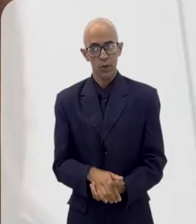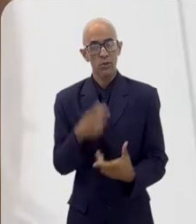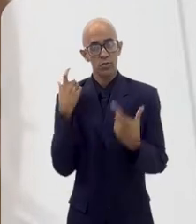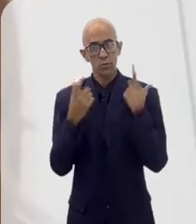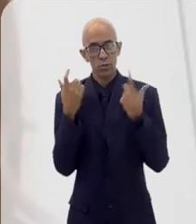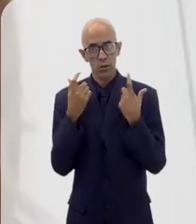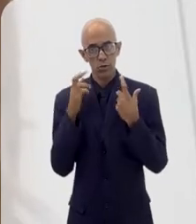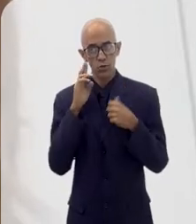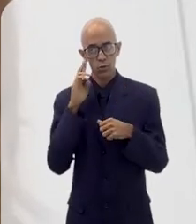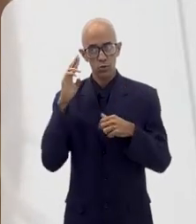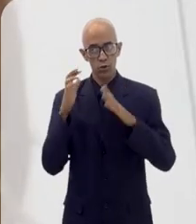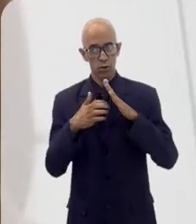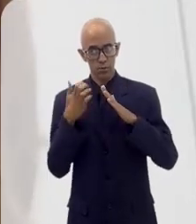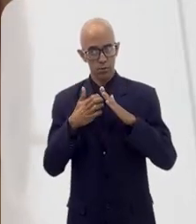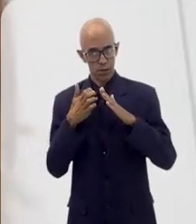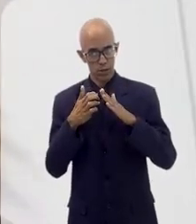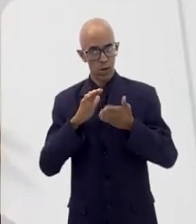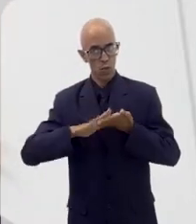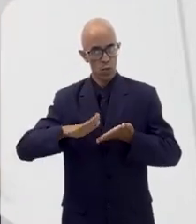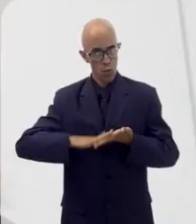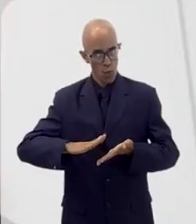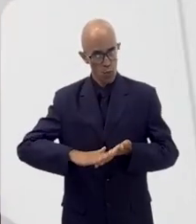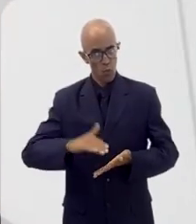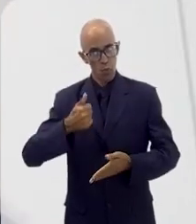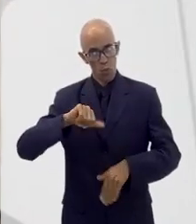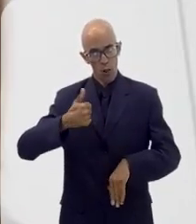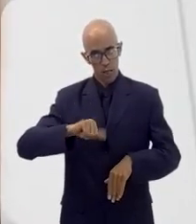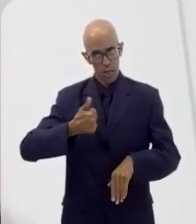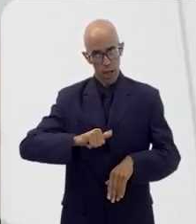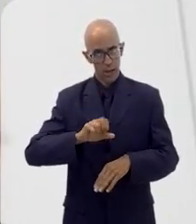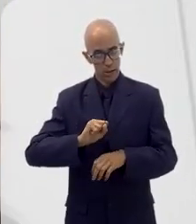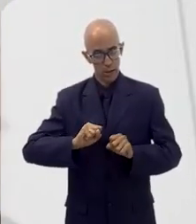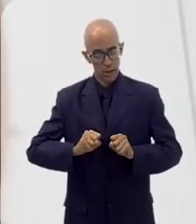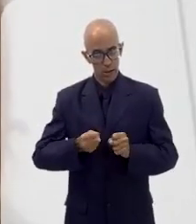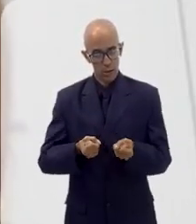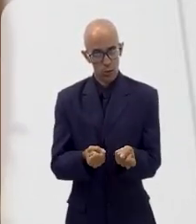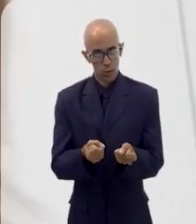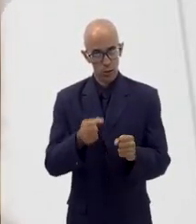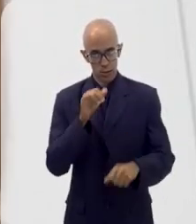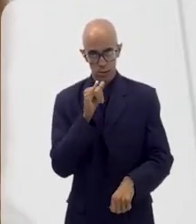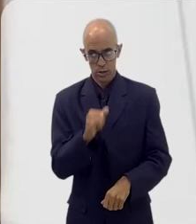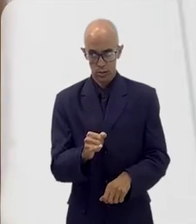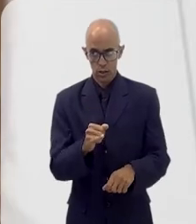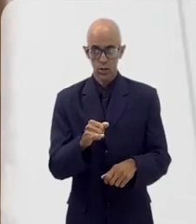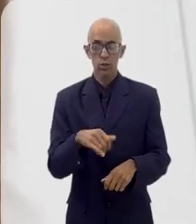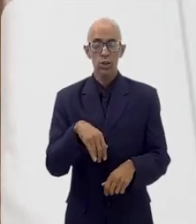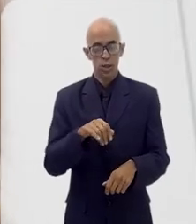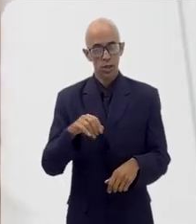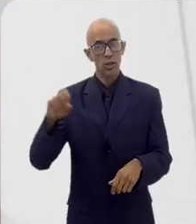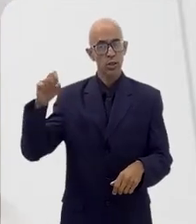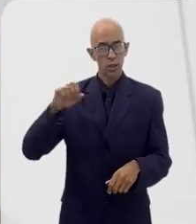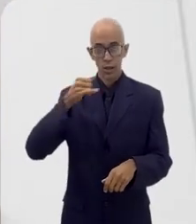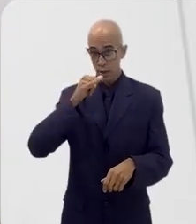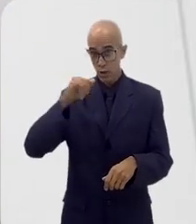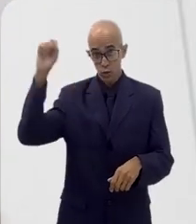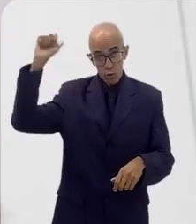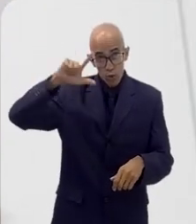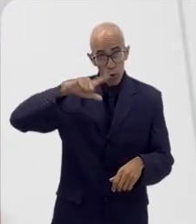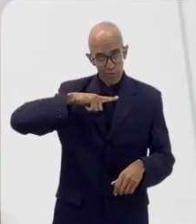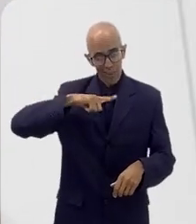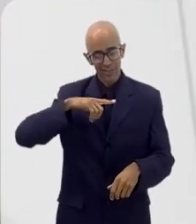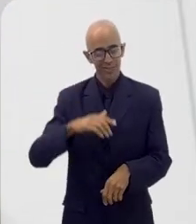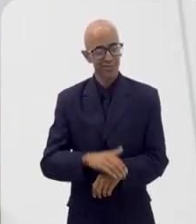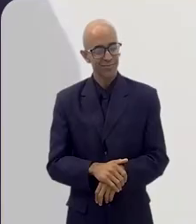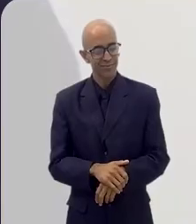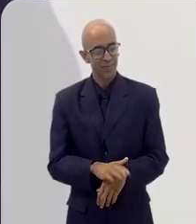As preocupações do empresário, Custo, qualidade e a segurança energética, que a fotovoltaica também traz. Eu queria que você